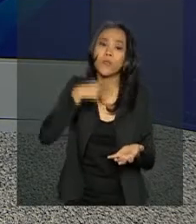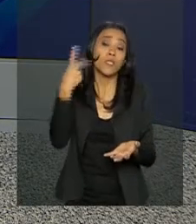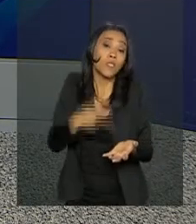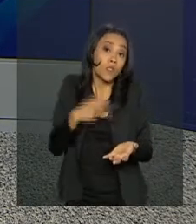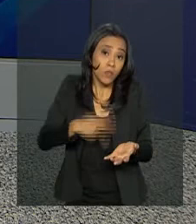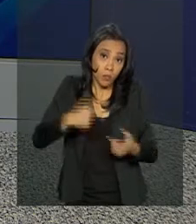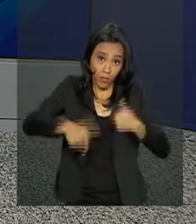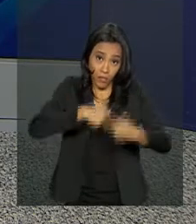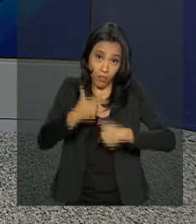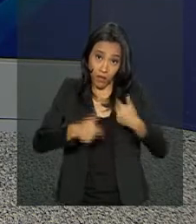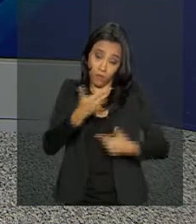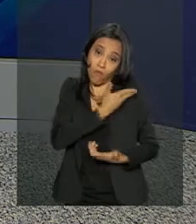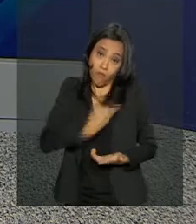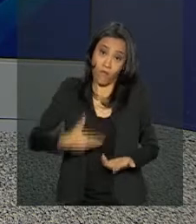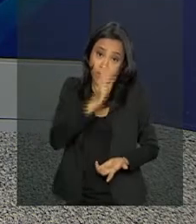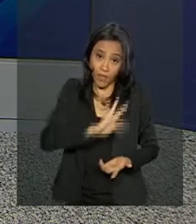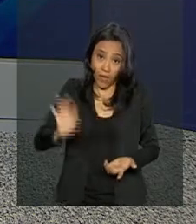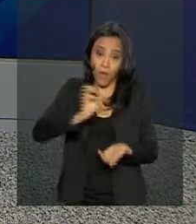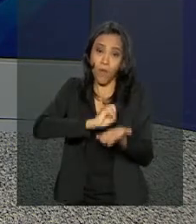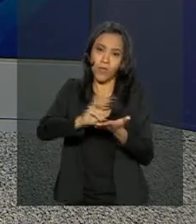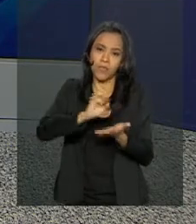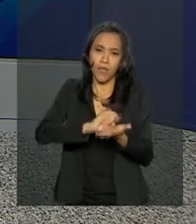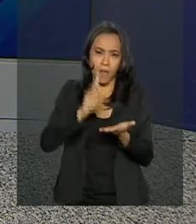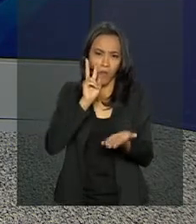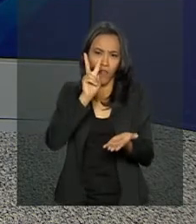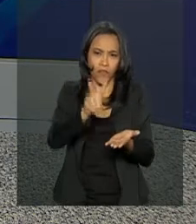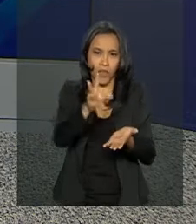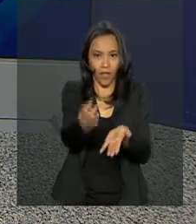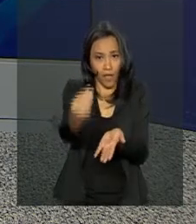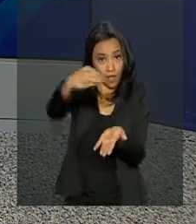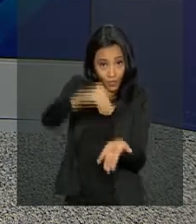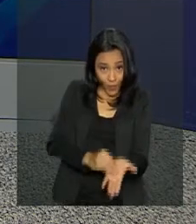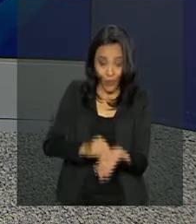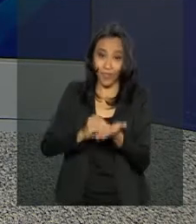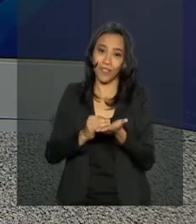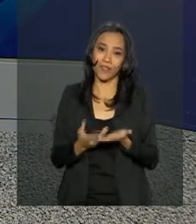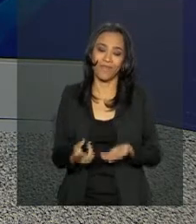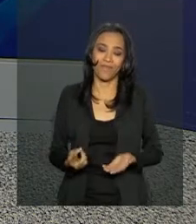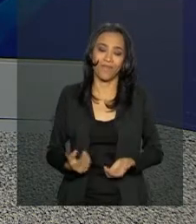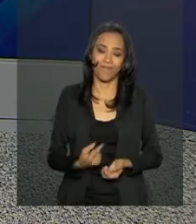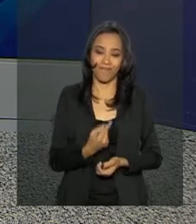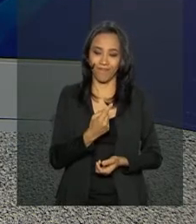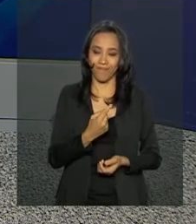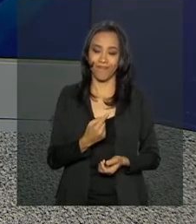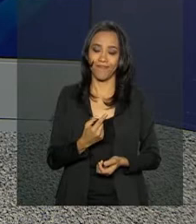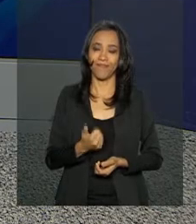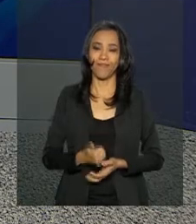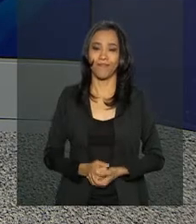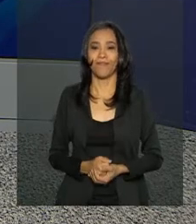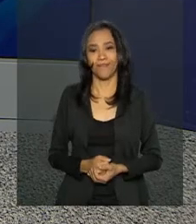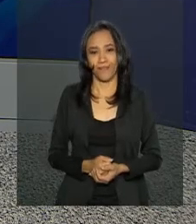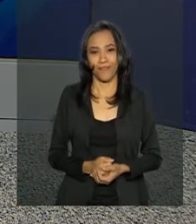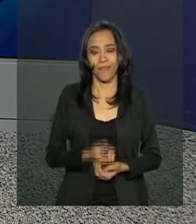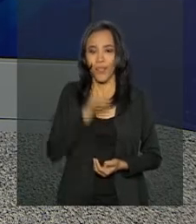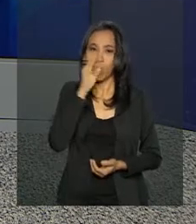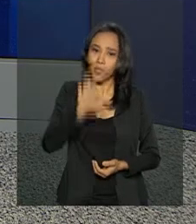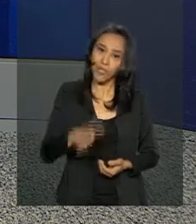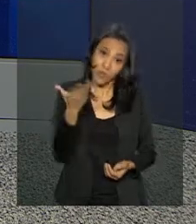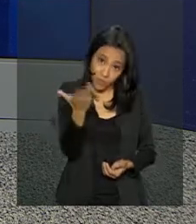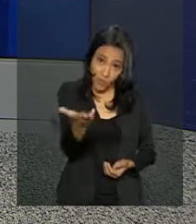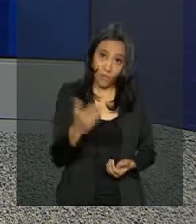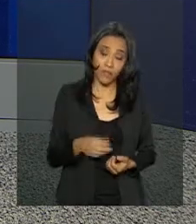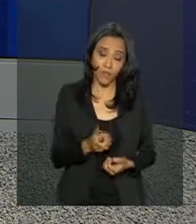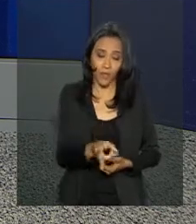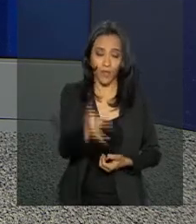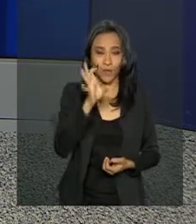ações do governo federal para o nosso WhatsApp. Anote aí, 619-9867-8787. Uma boa tarde para